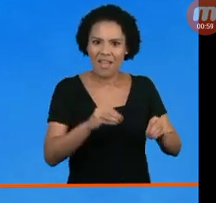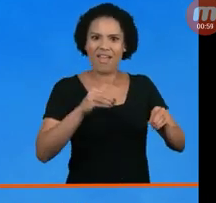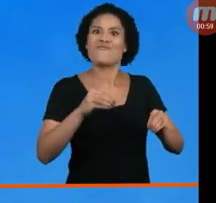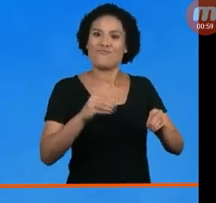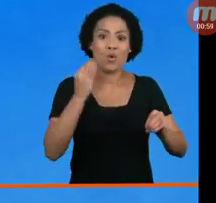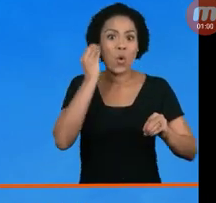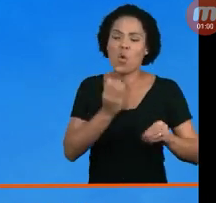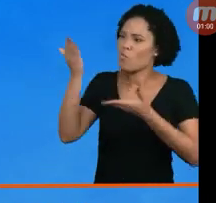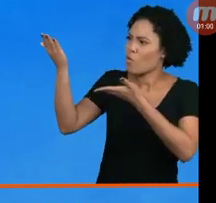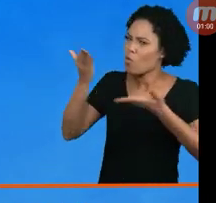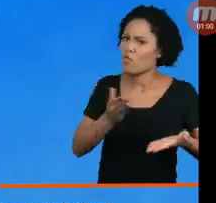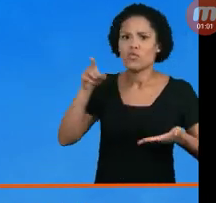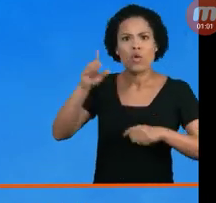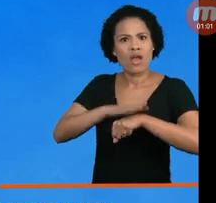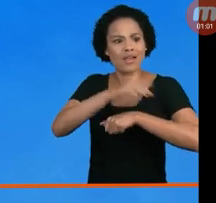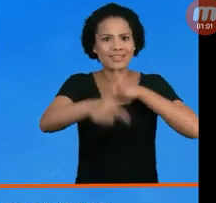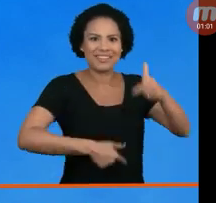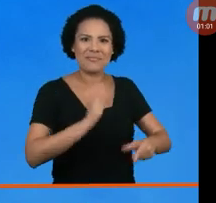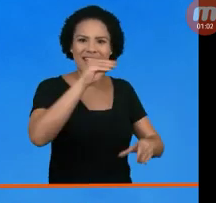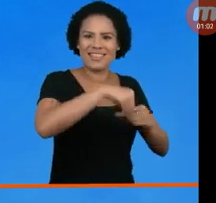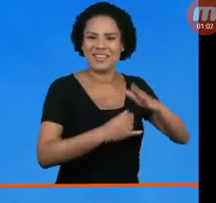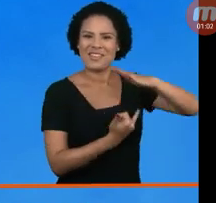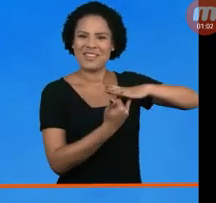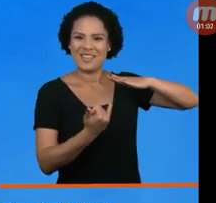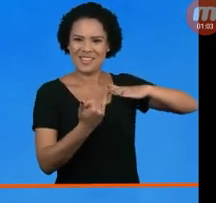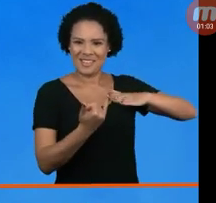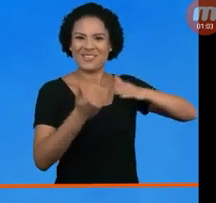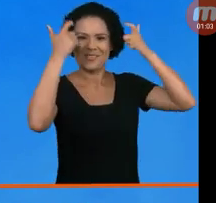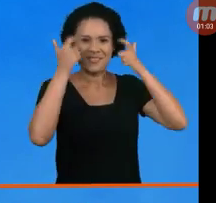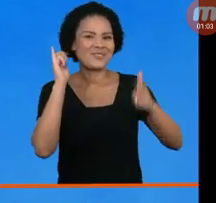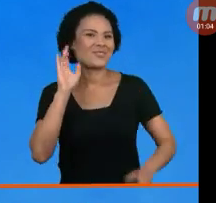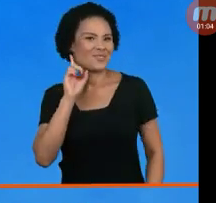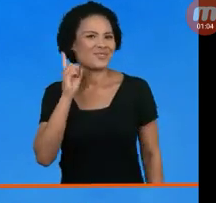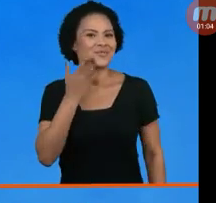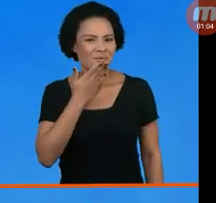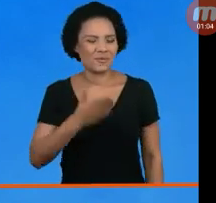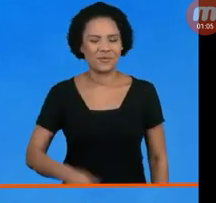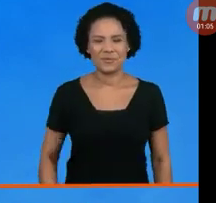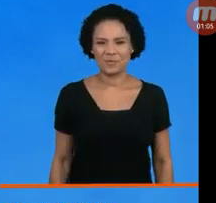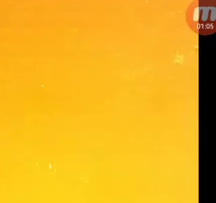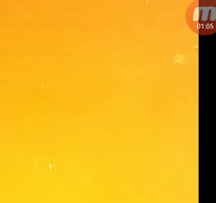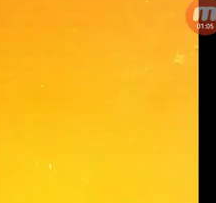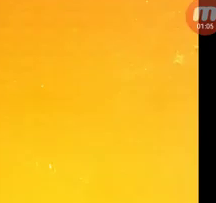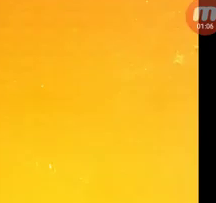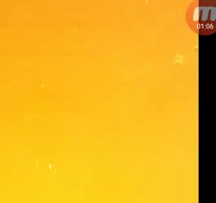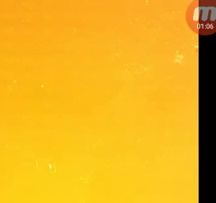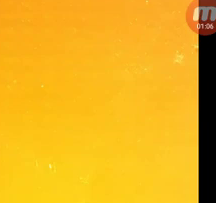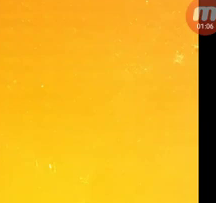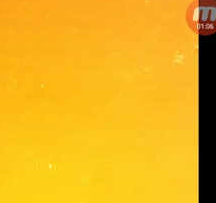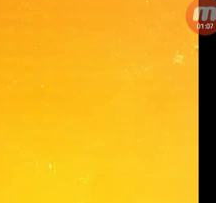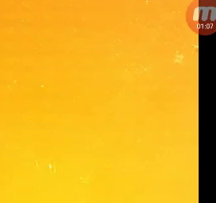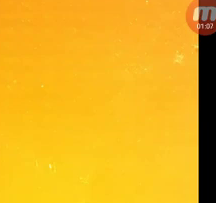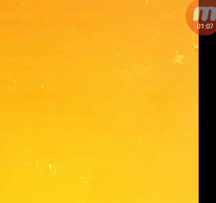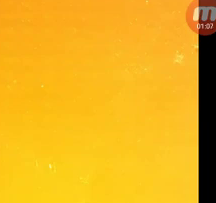Ele foi convidado por Dom Pedro II para trabalhar no Brasil dentro do Instituto Imperial de Surdos Mutos. Hoje, o